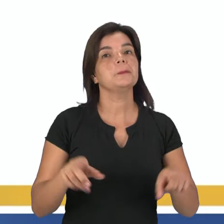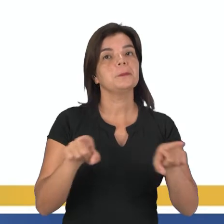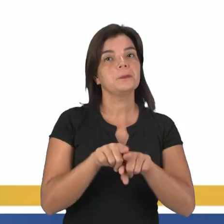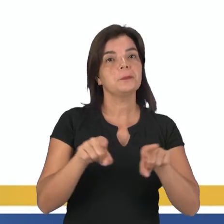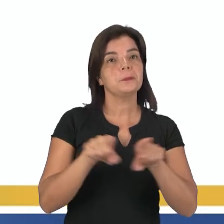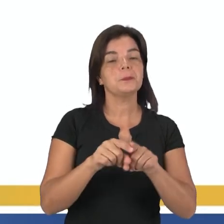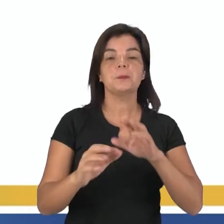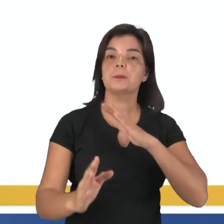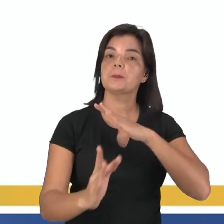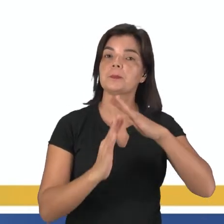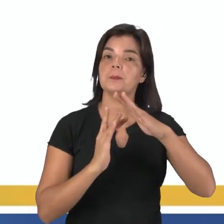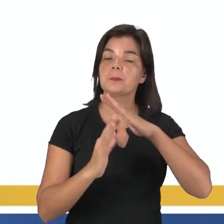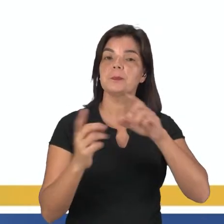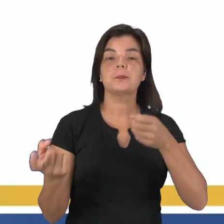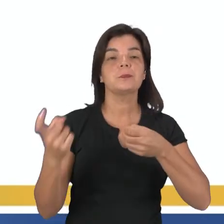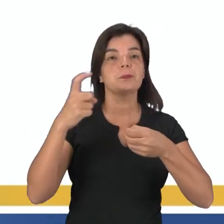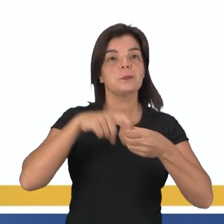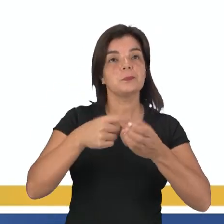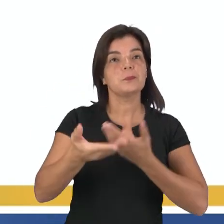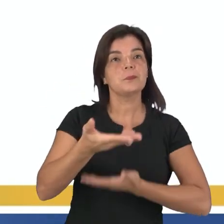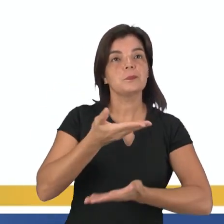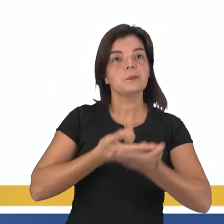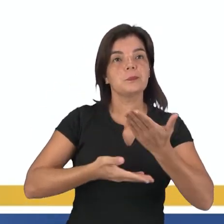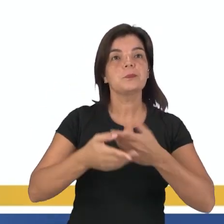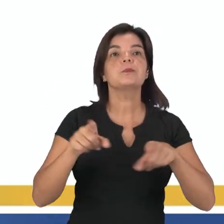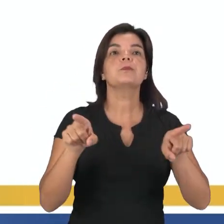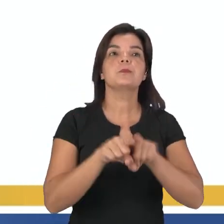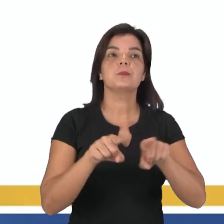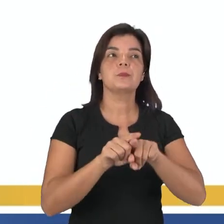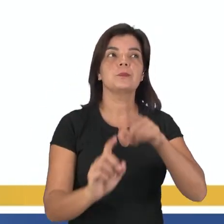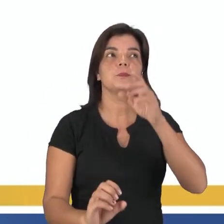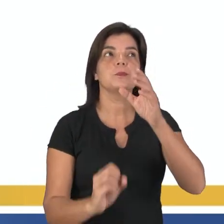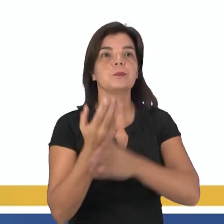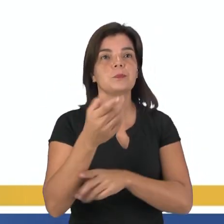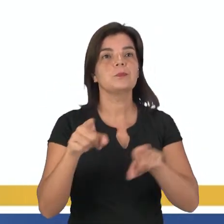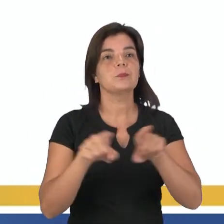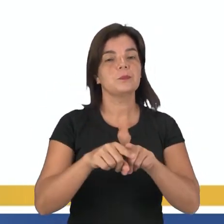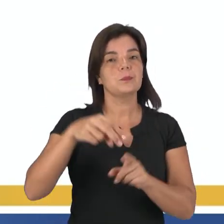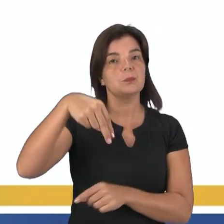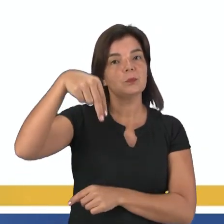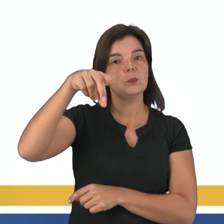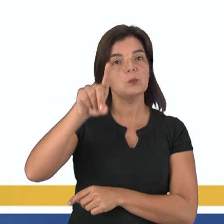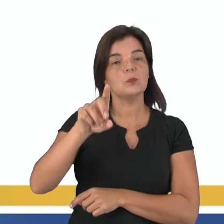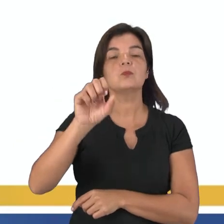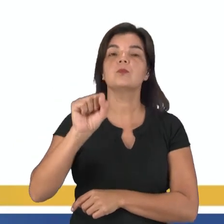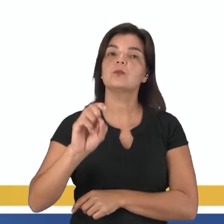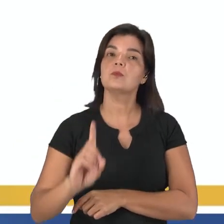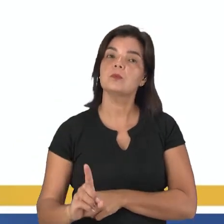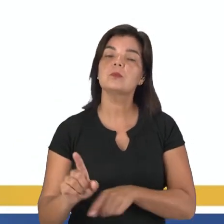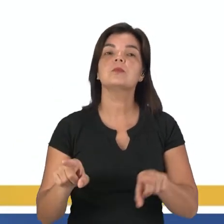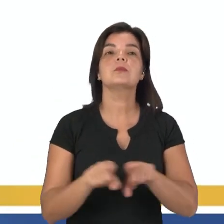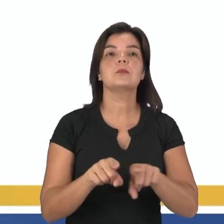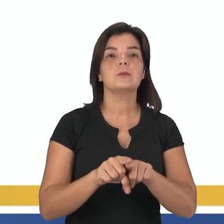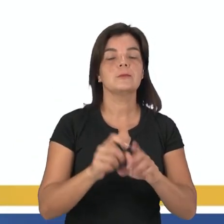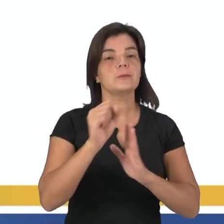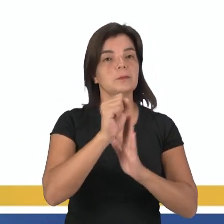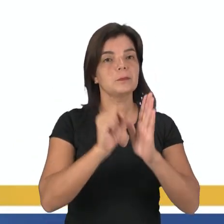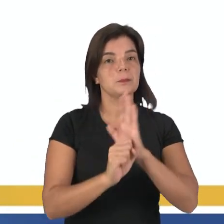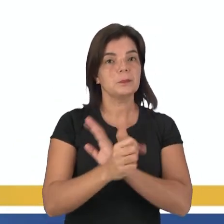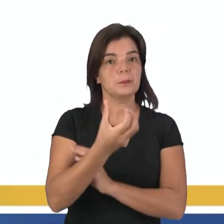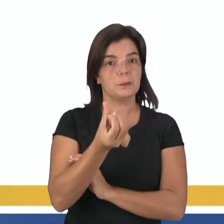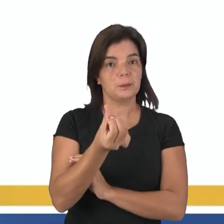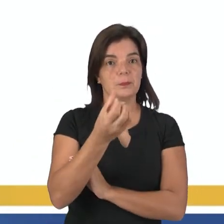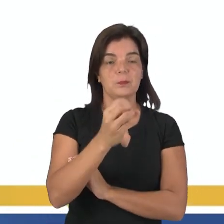também chamado de migração de retorno está relacionado à migração ocorrida entre o nordeste e sudeste na década de